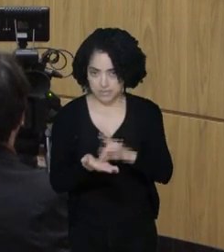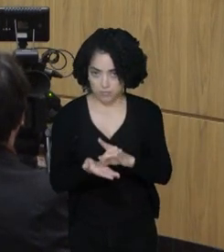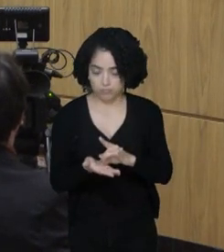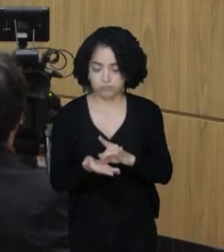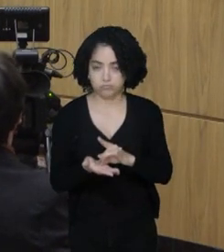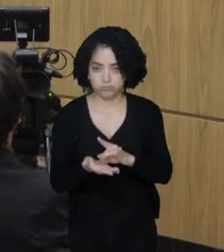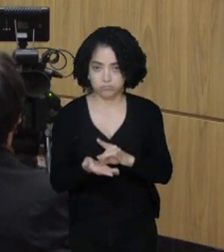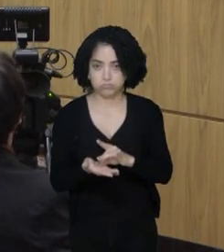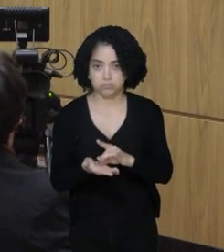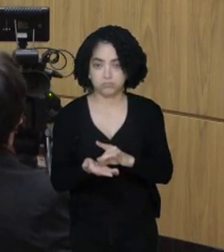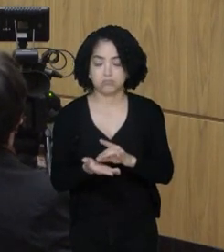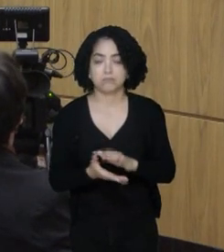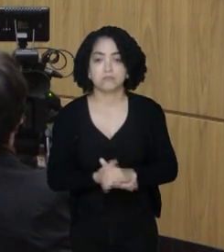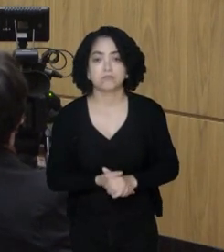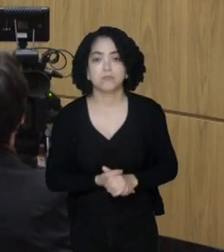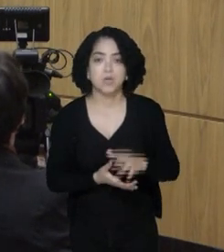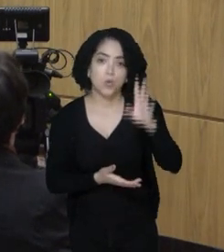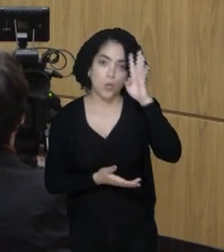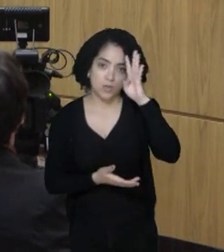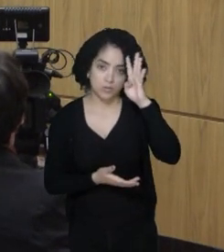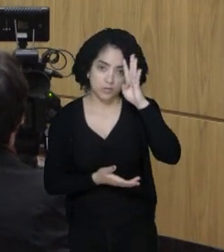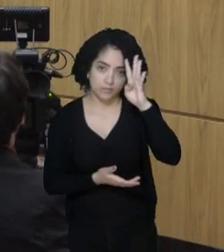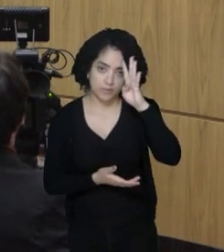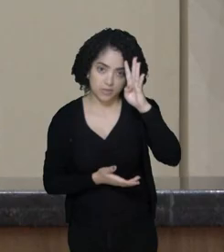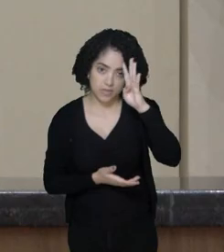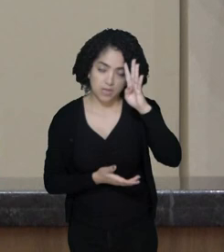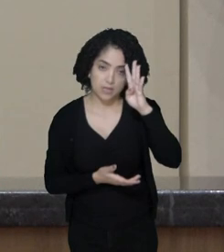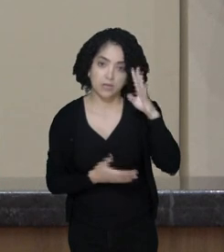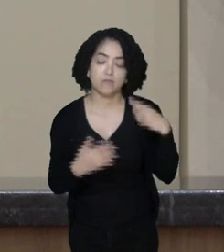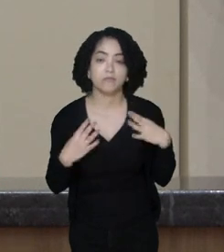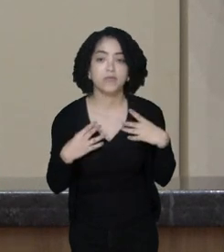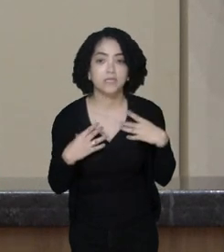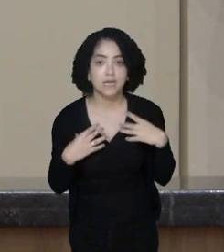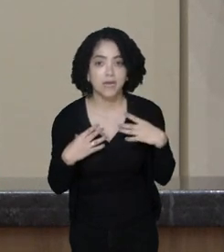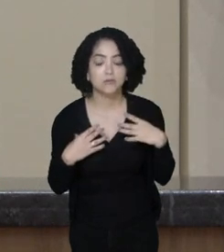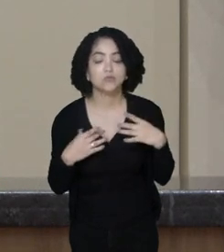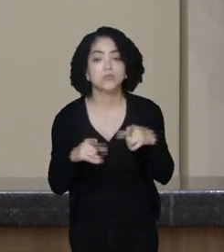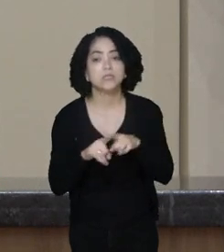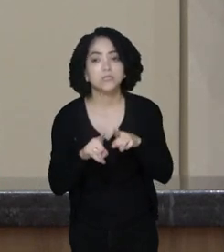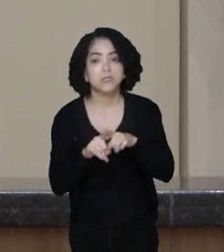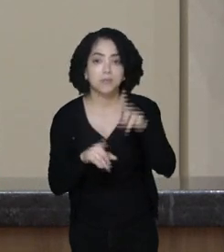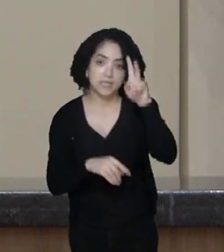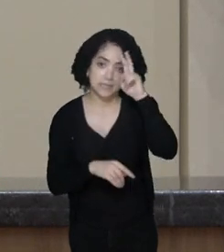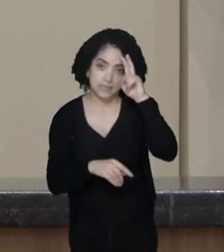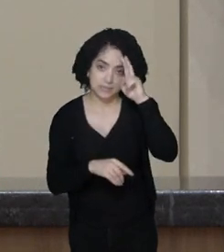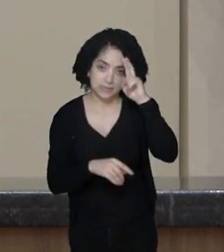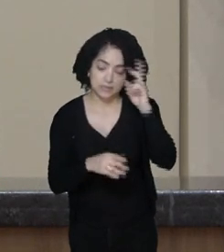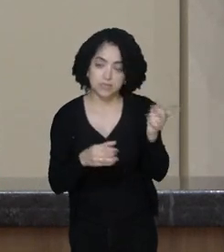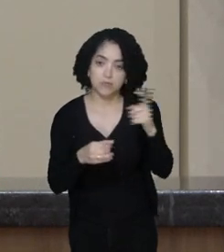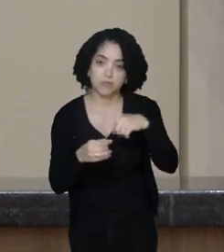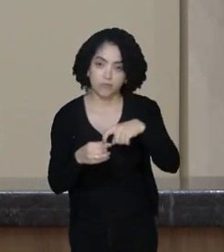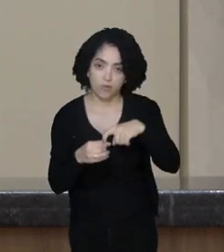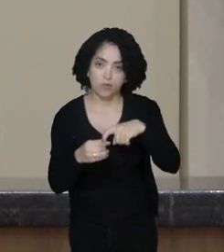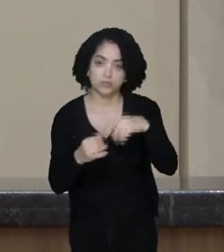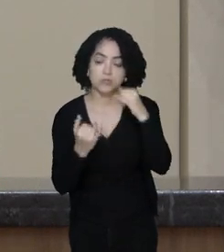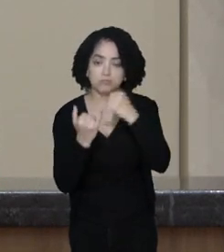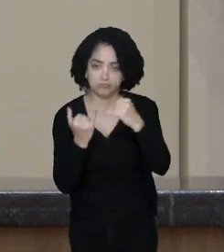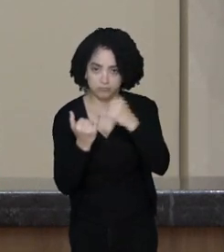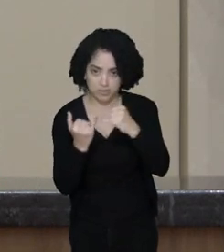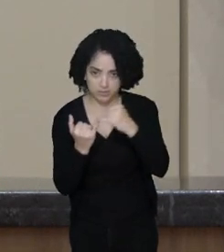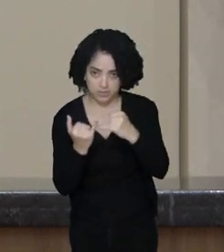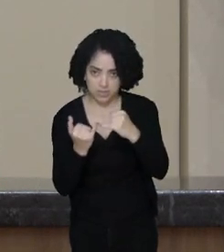apenas presencial. Quarta-feira é o feriado e na quinta-feira a sessão volta a ser híbrida, como